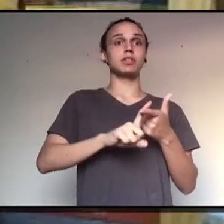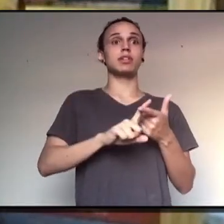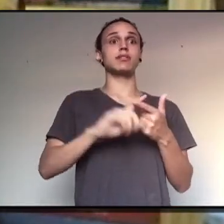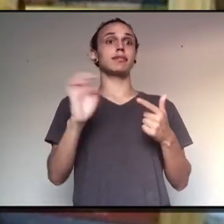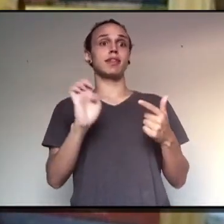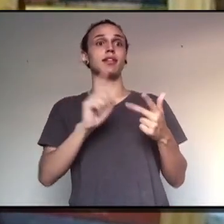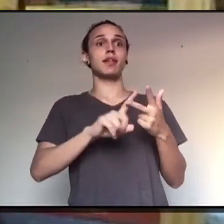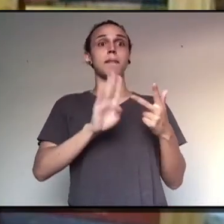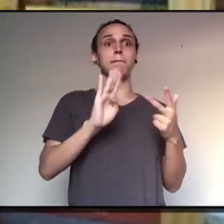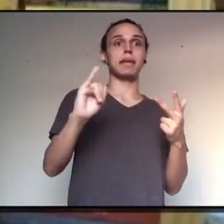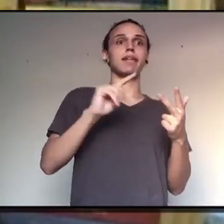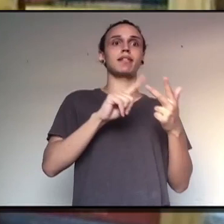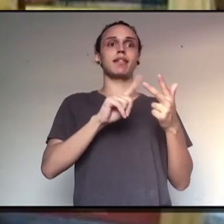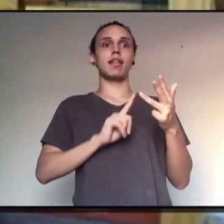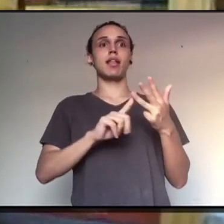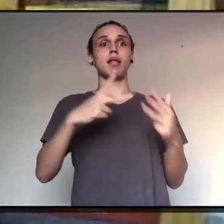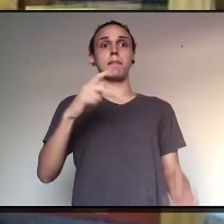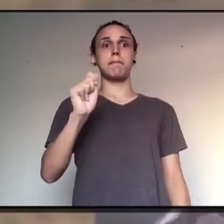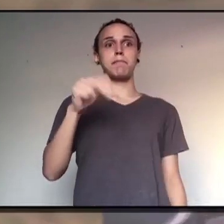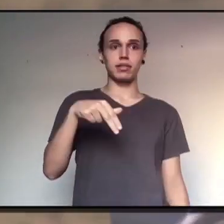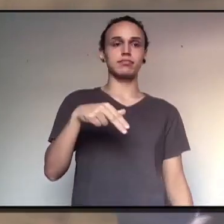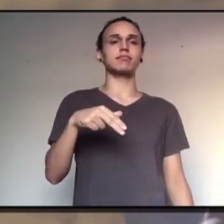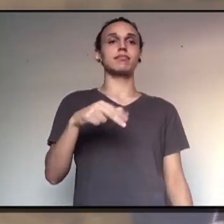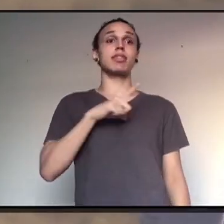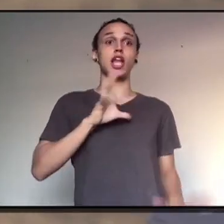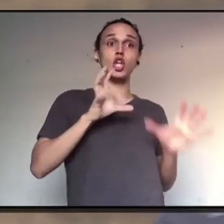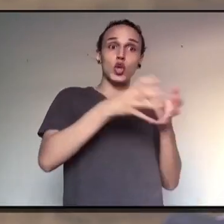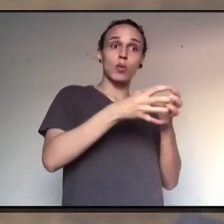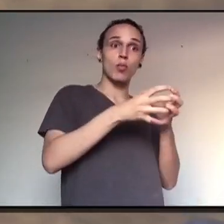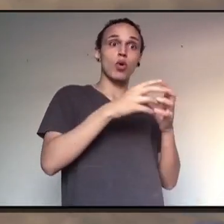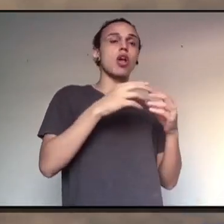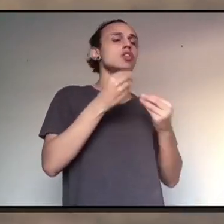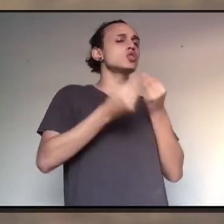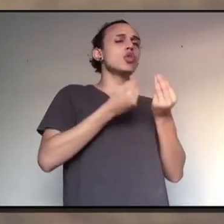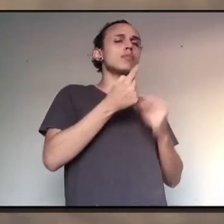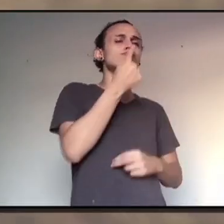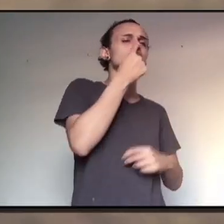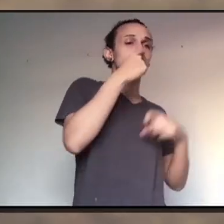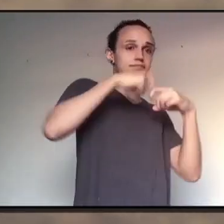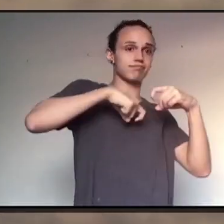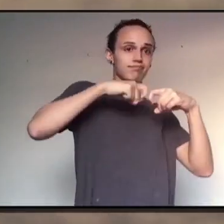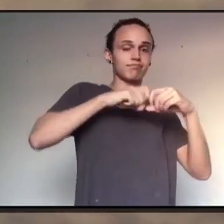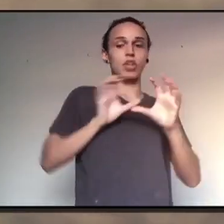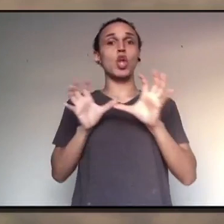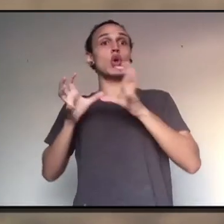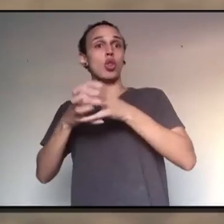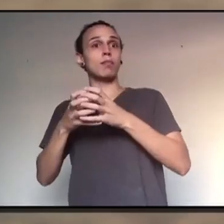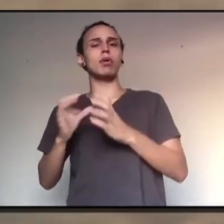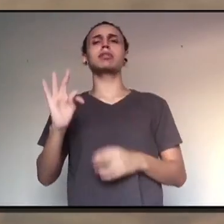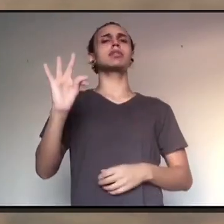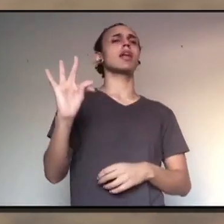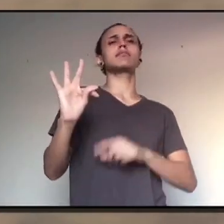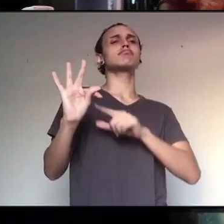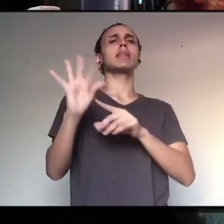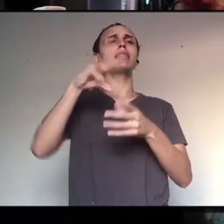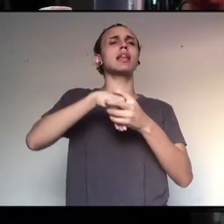gays ou bissexuais pansexuais, então você tem essa parte da sigla que fala sobre a sexualidade e você tem a parte da sigla